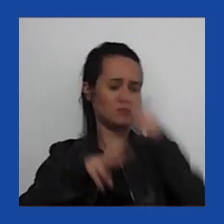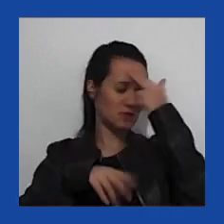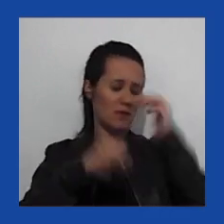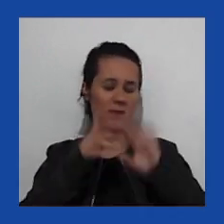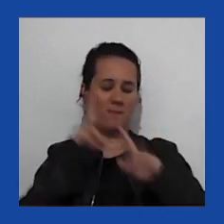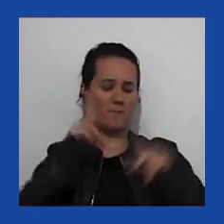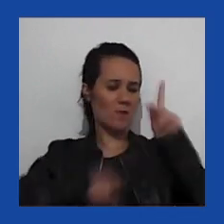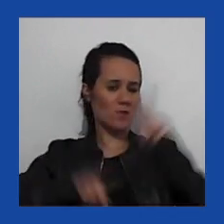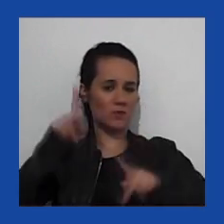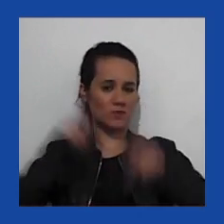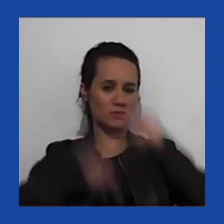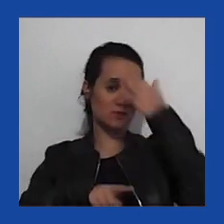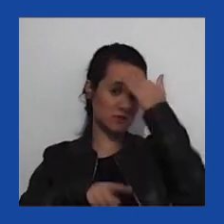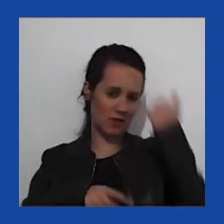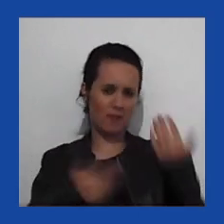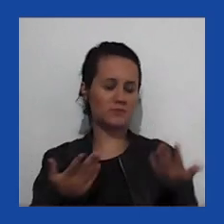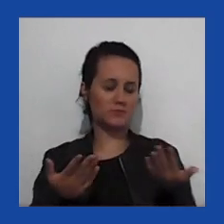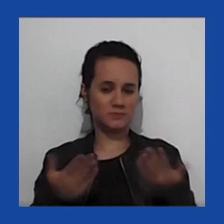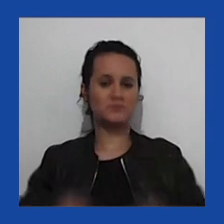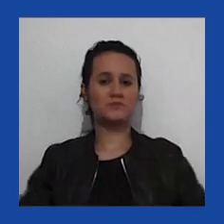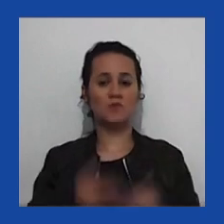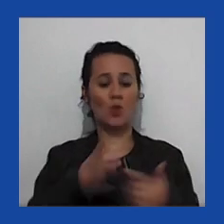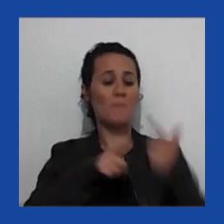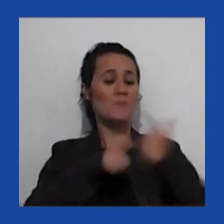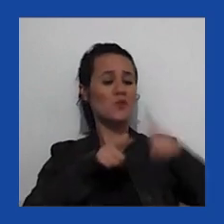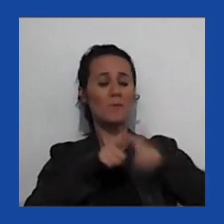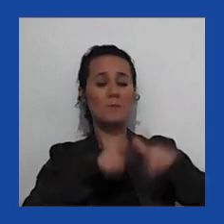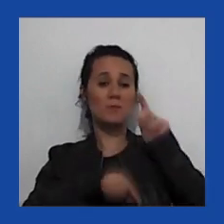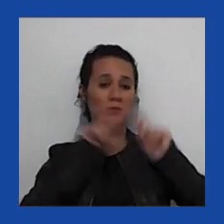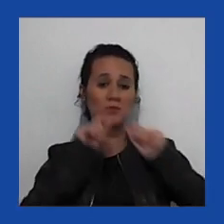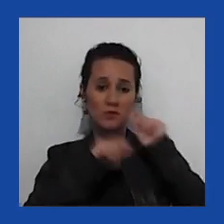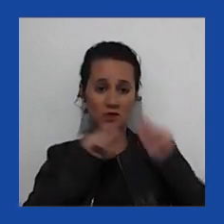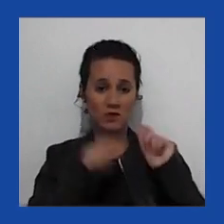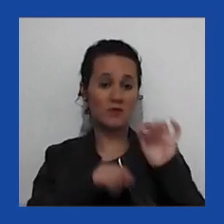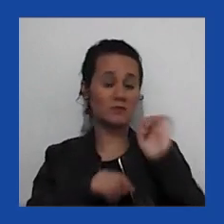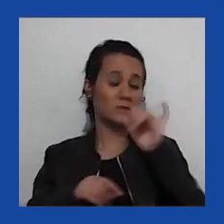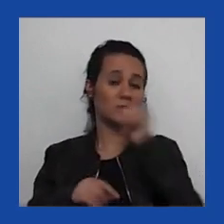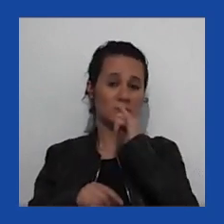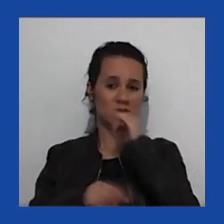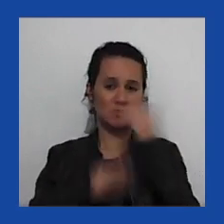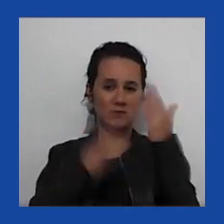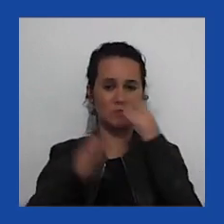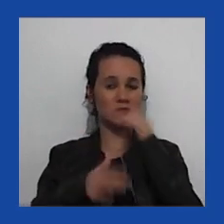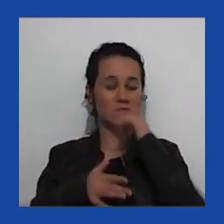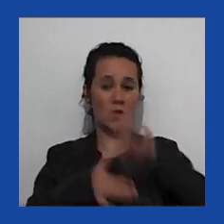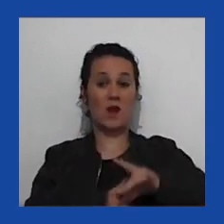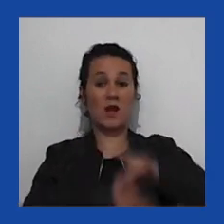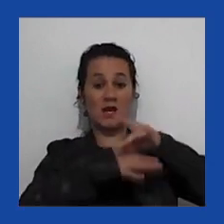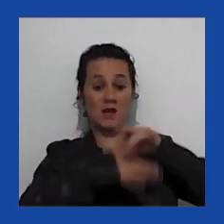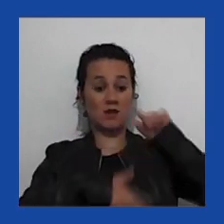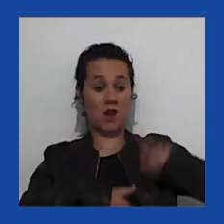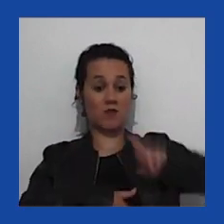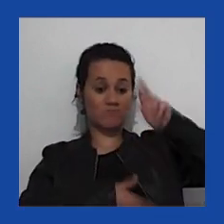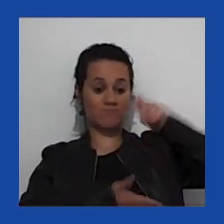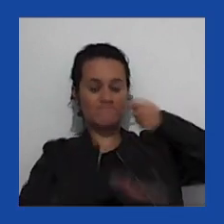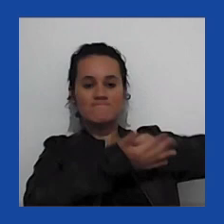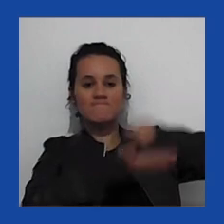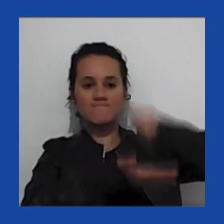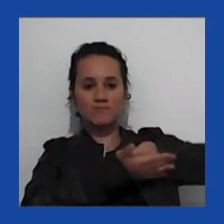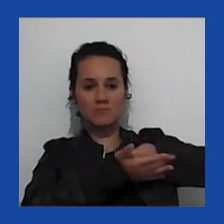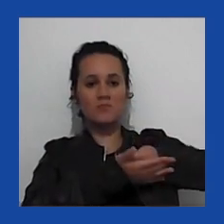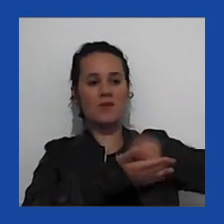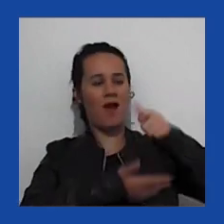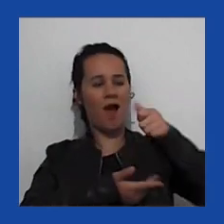entre as regras do jogo. O problema é que se o líder realmente é autoritário, ele vai